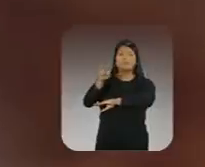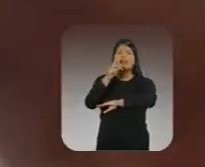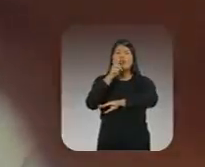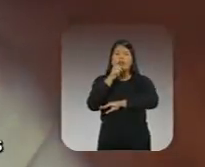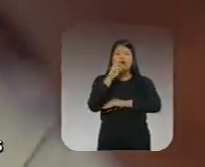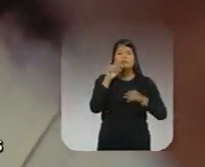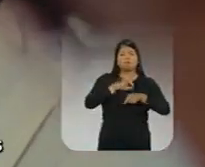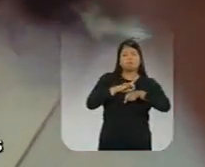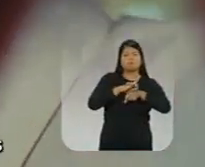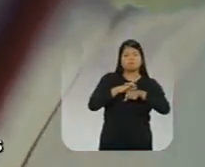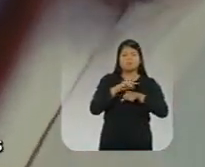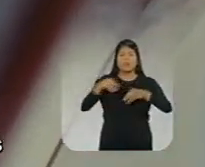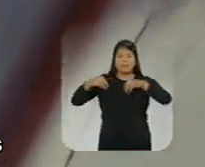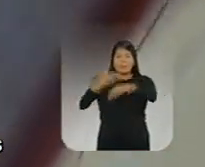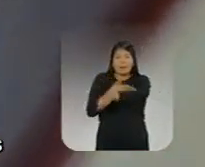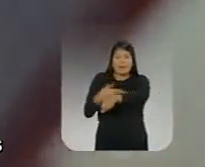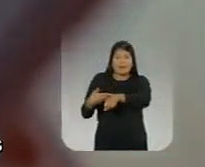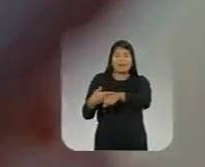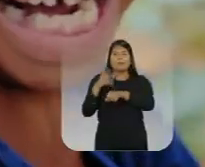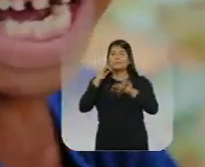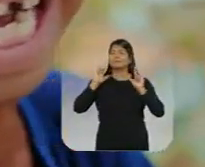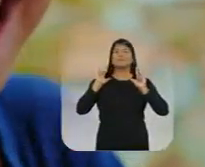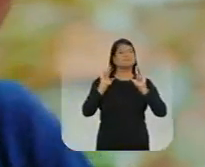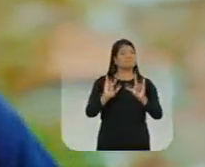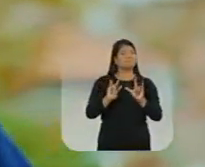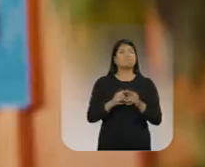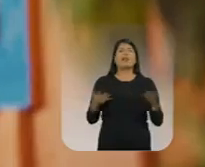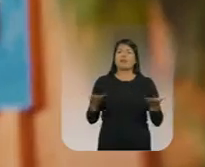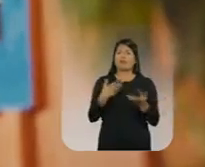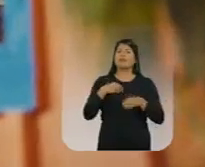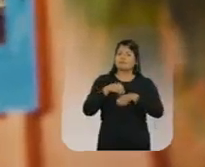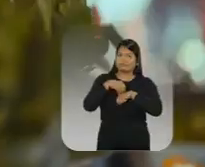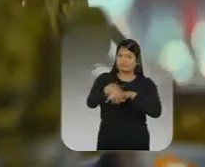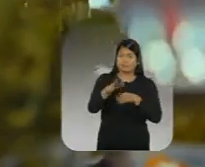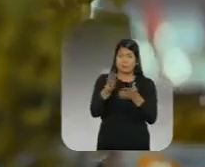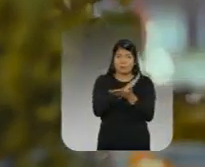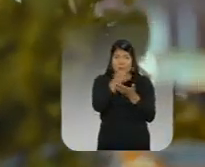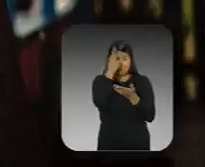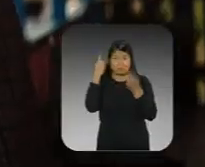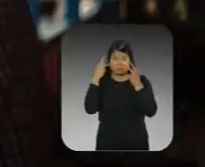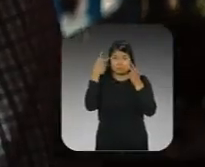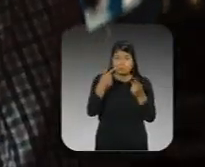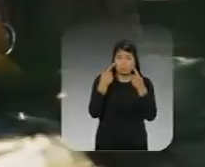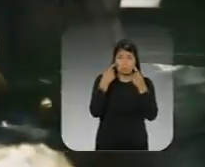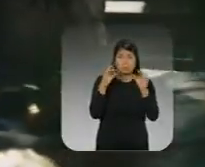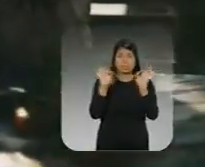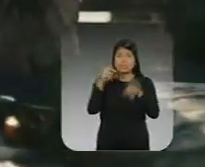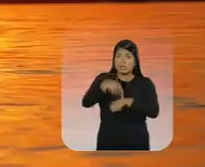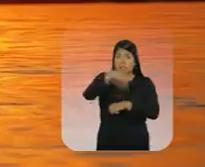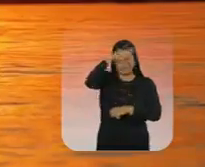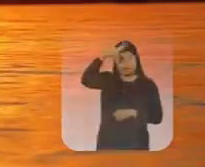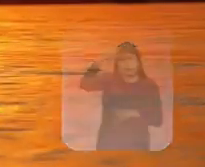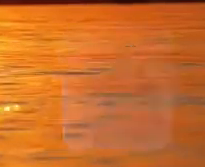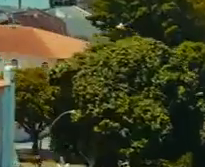falar Pra quem não visitou e conheceu a nau Toda a noite que te resolve logo Que tua alma vai sair